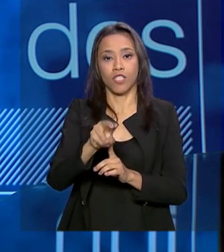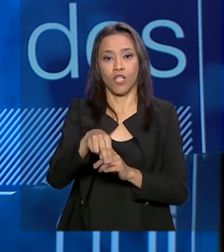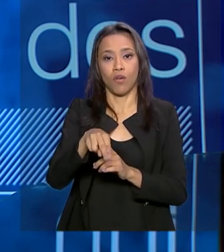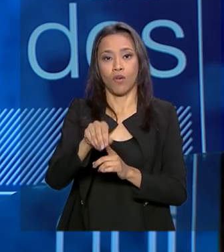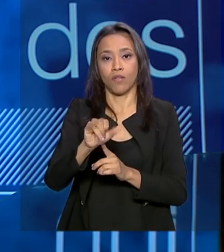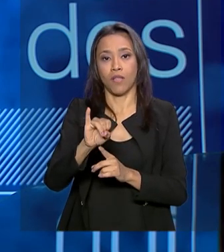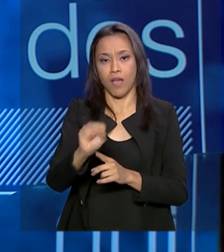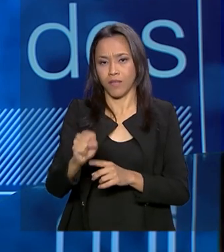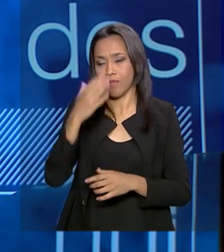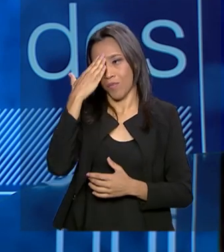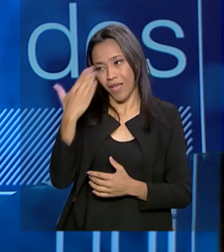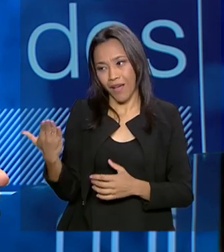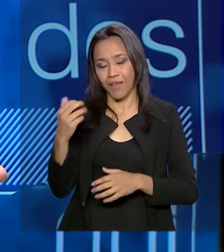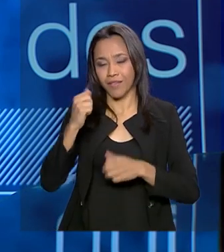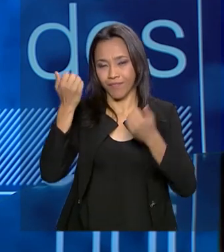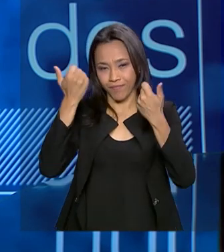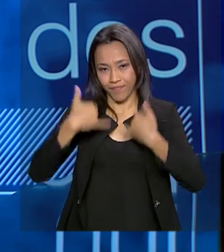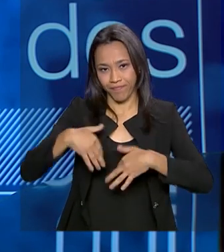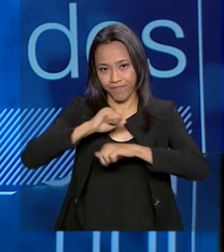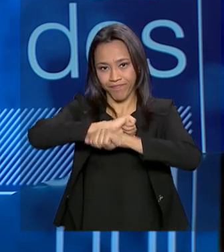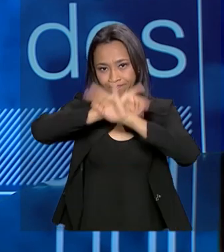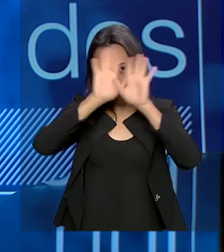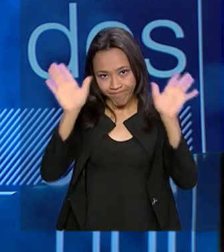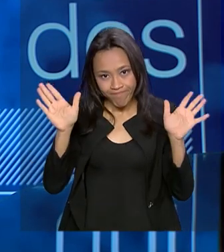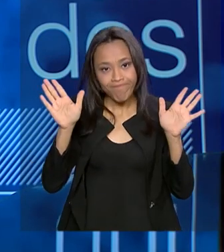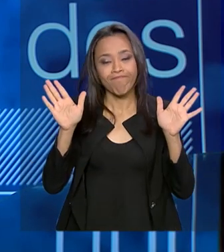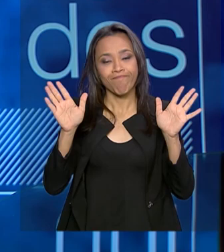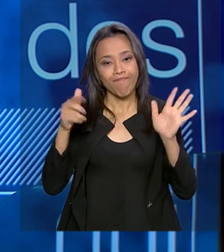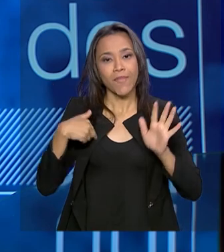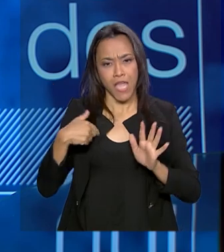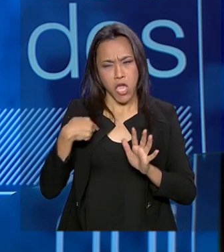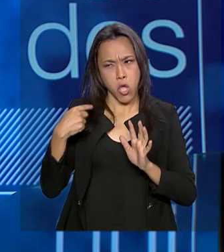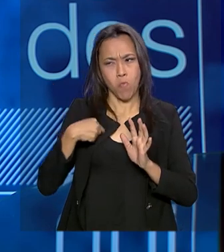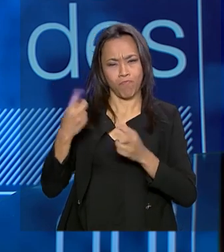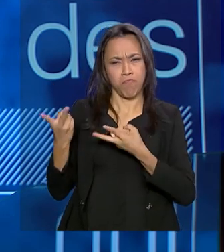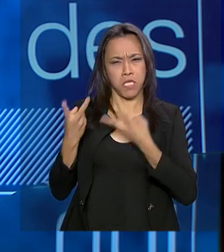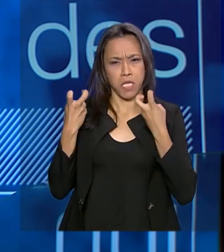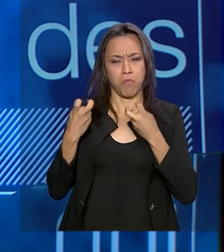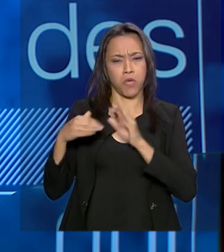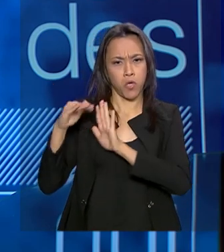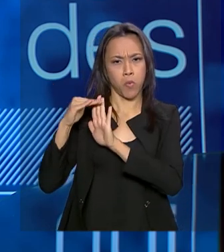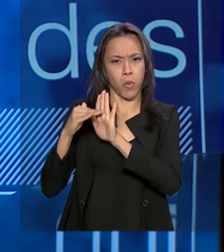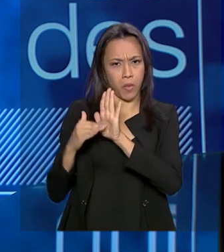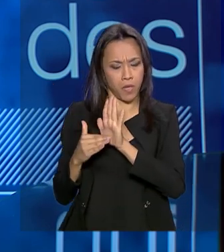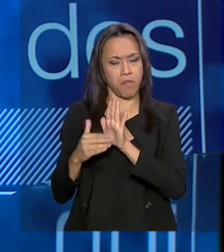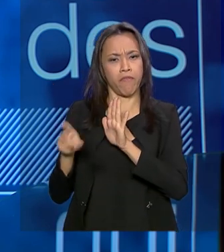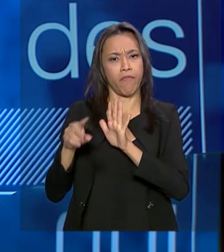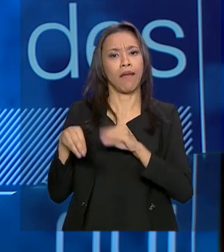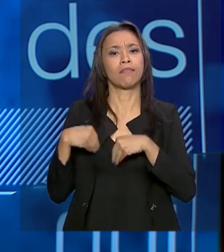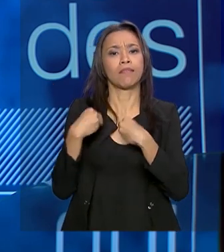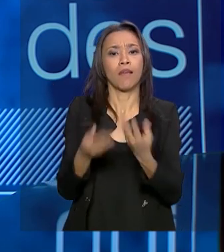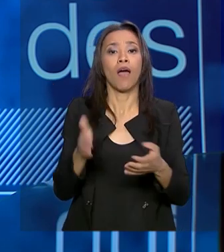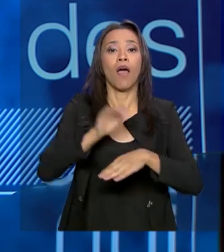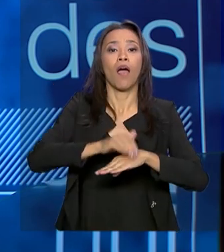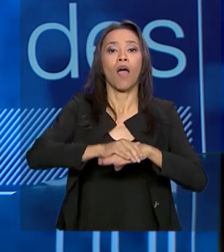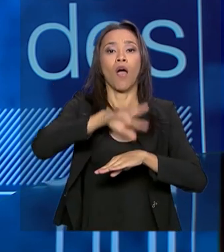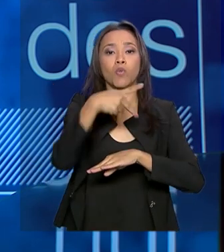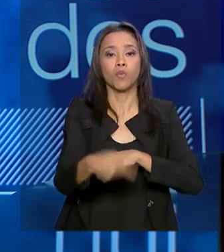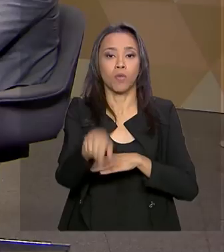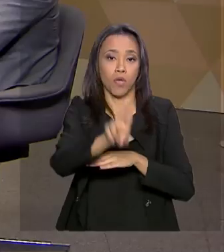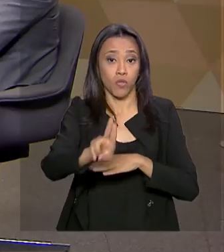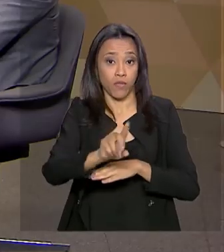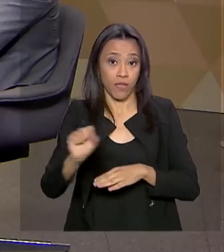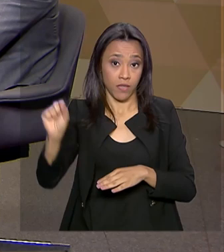pelos esclarecimentos. Futuros, pelo que eu vejo, ele realmente vai promover essa maior autonomia das universidades, esse